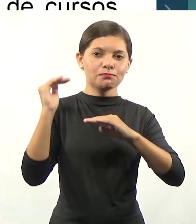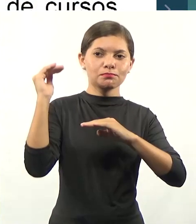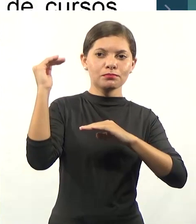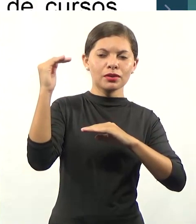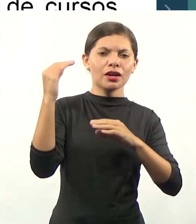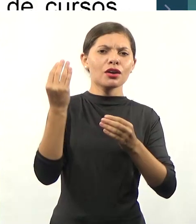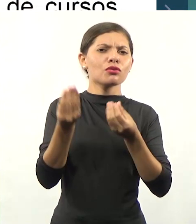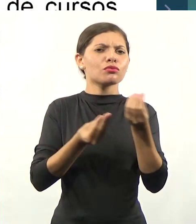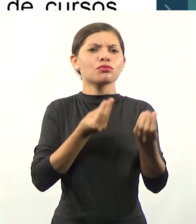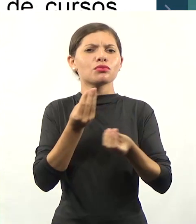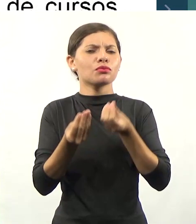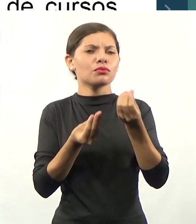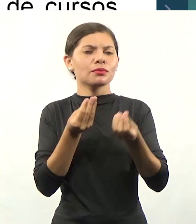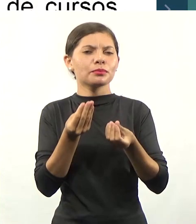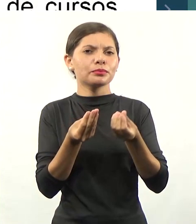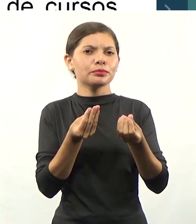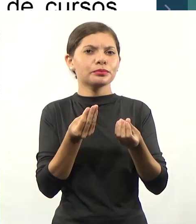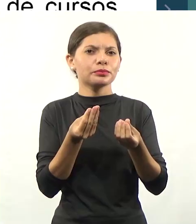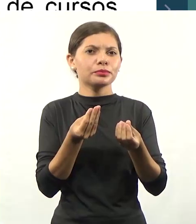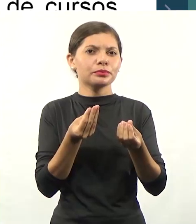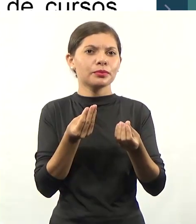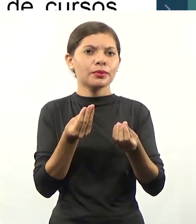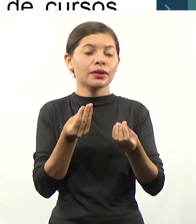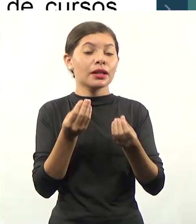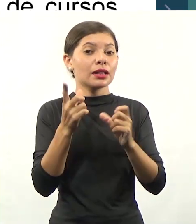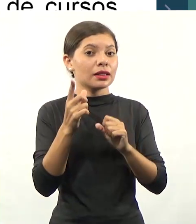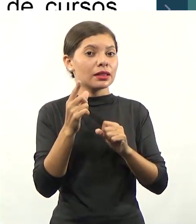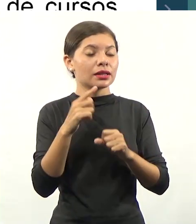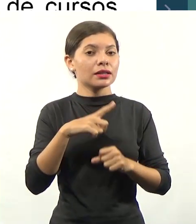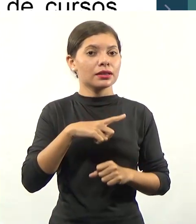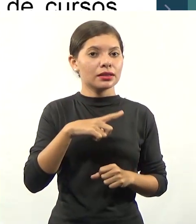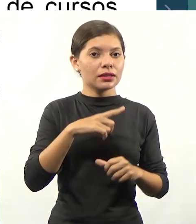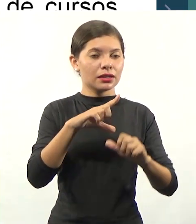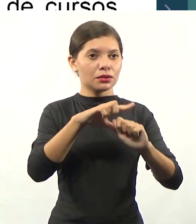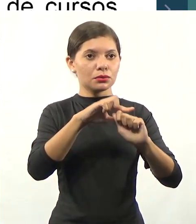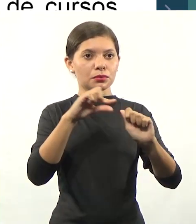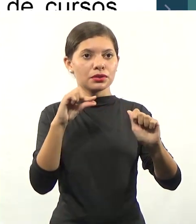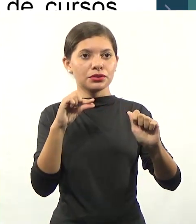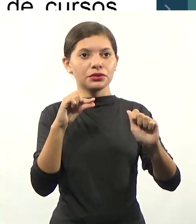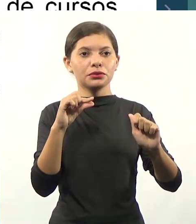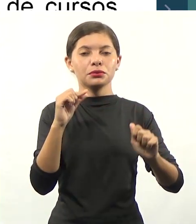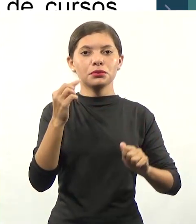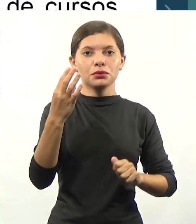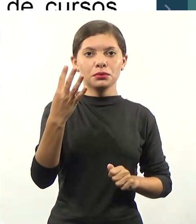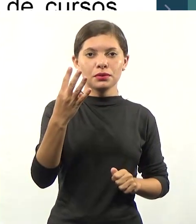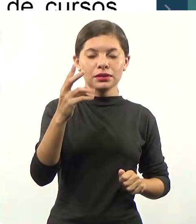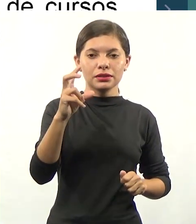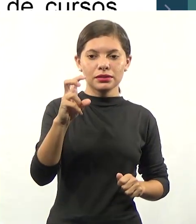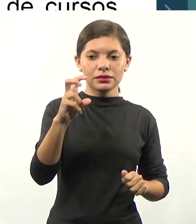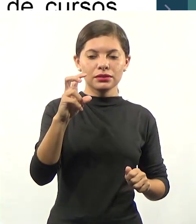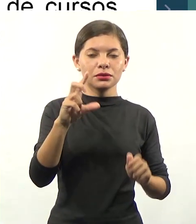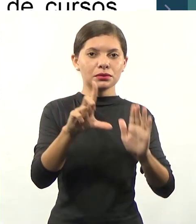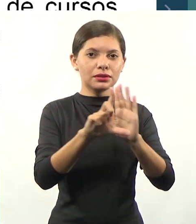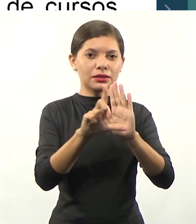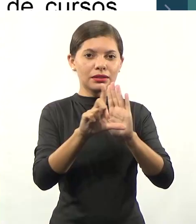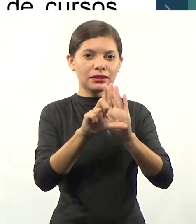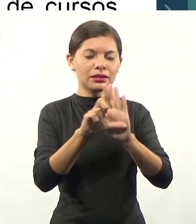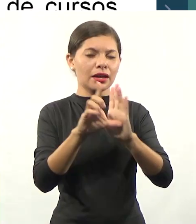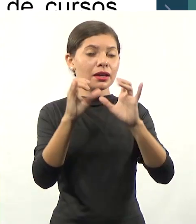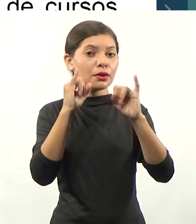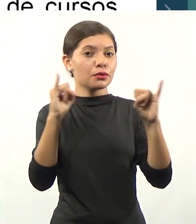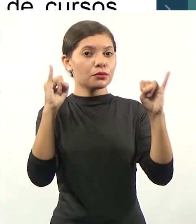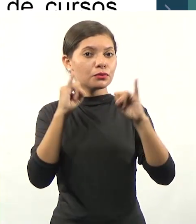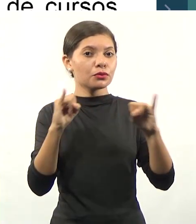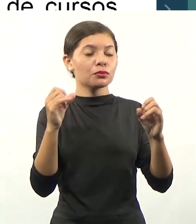o funcionamento? Bom, o funcionamento, a gente tem no artigo 45 da LDB, informando que a